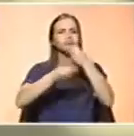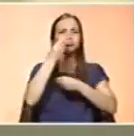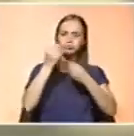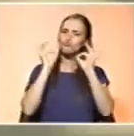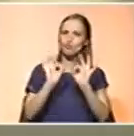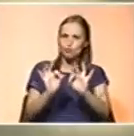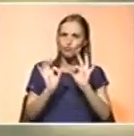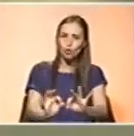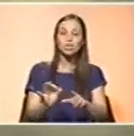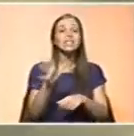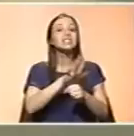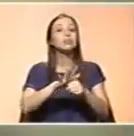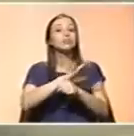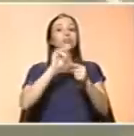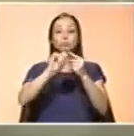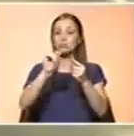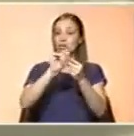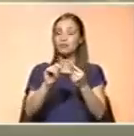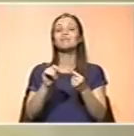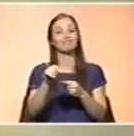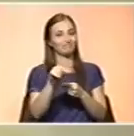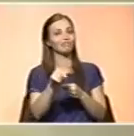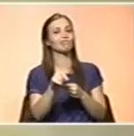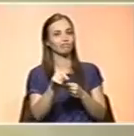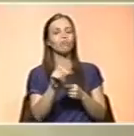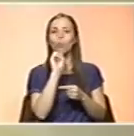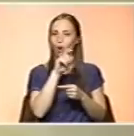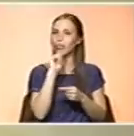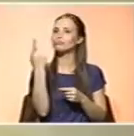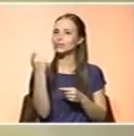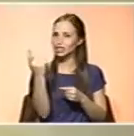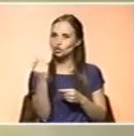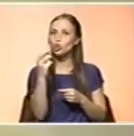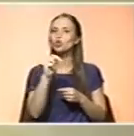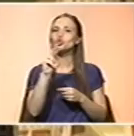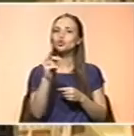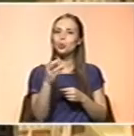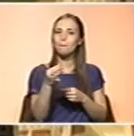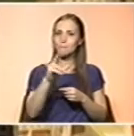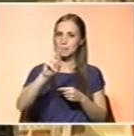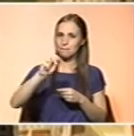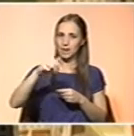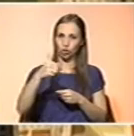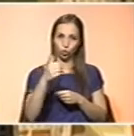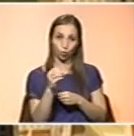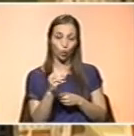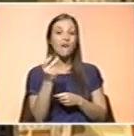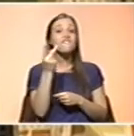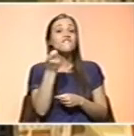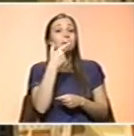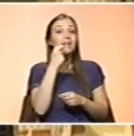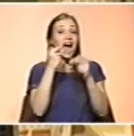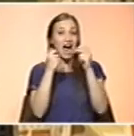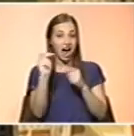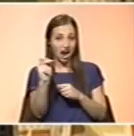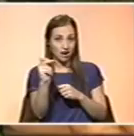Para situações muito particulares, então sim, poderão vir a ser precisos suplementos. A vitamina A é um importante